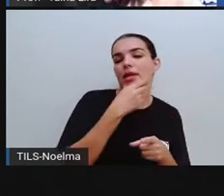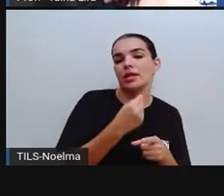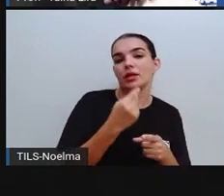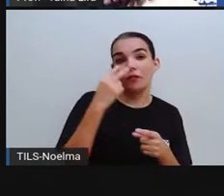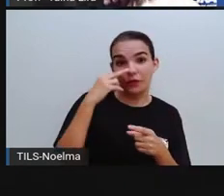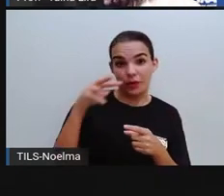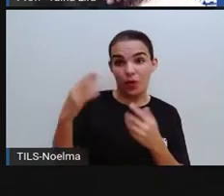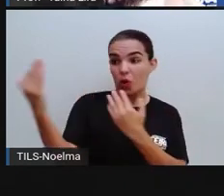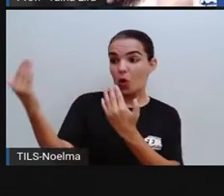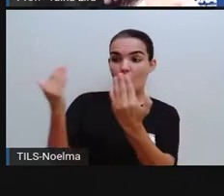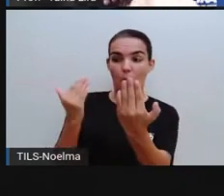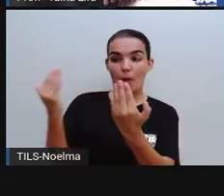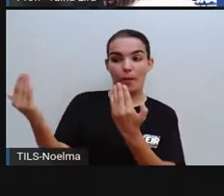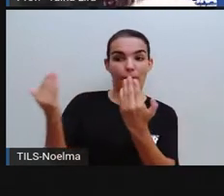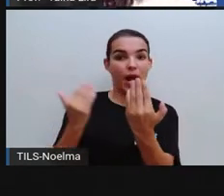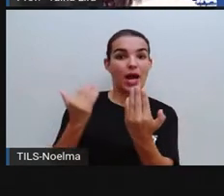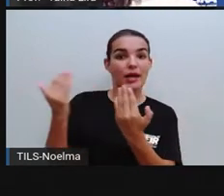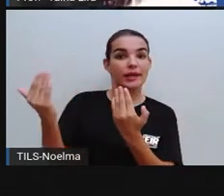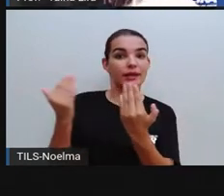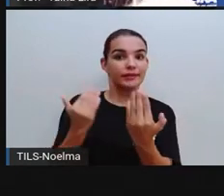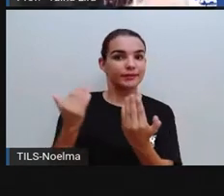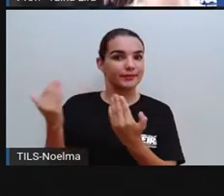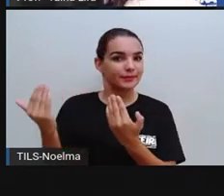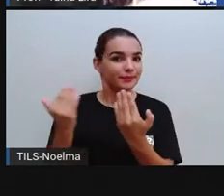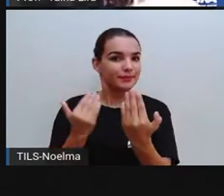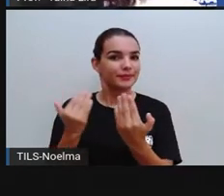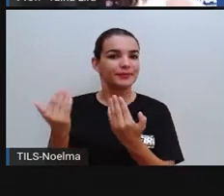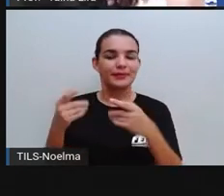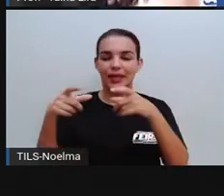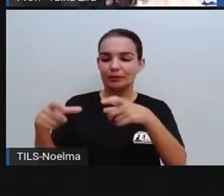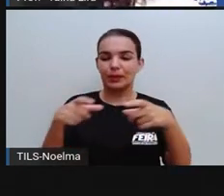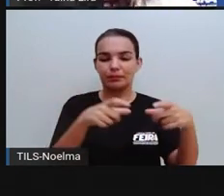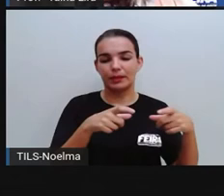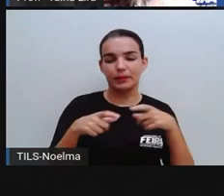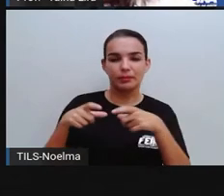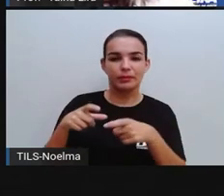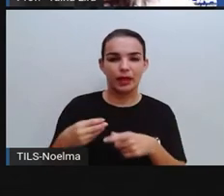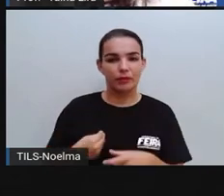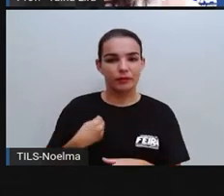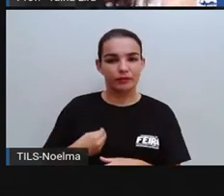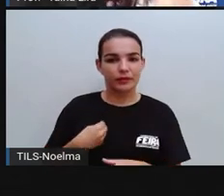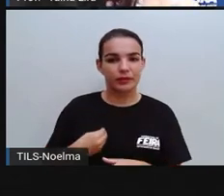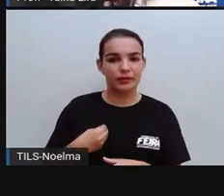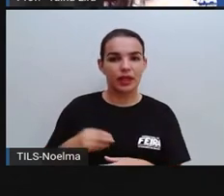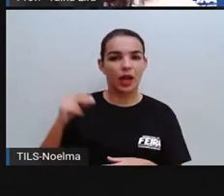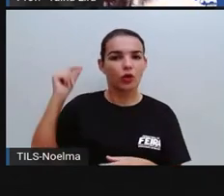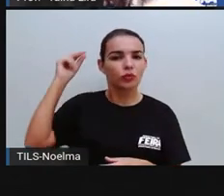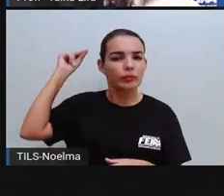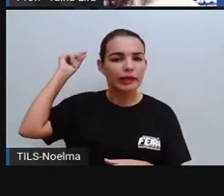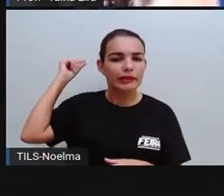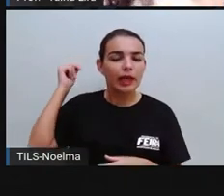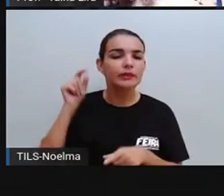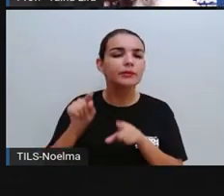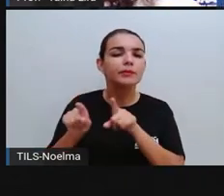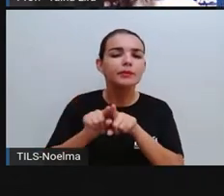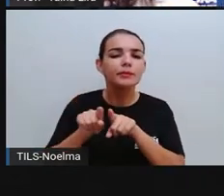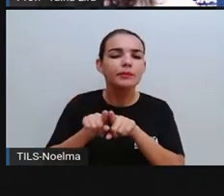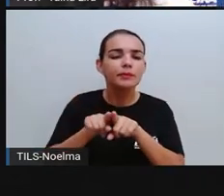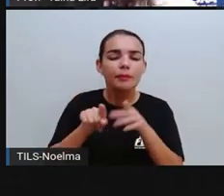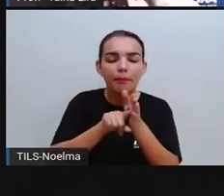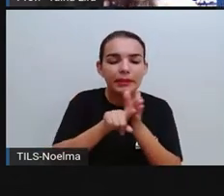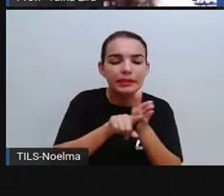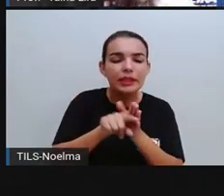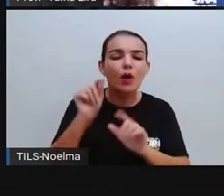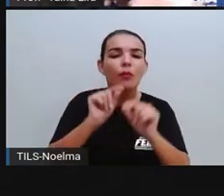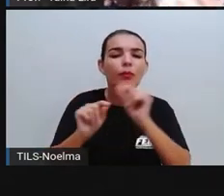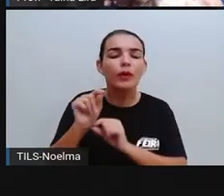estamos investigando o espaço de vivência através da fotografia e até